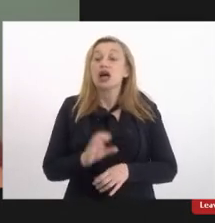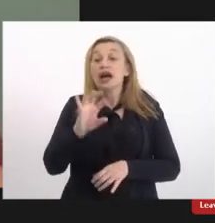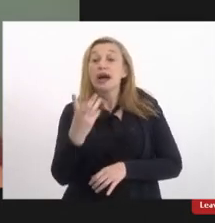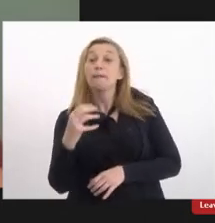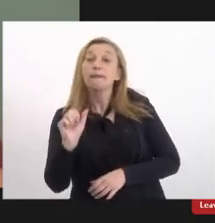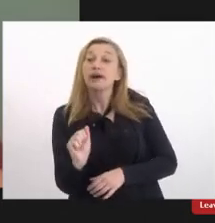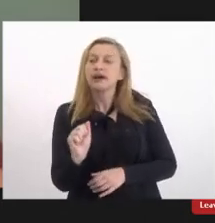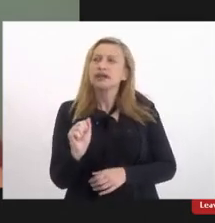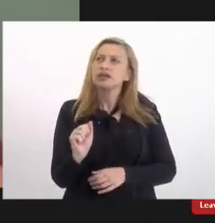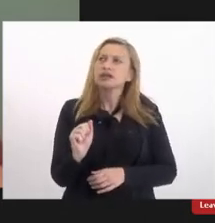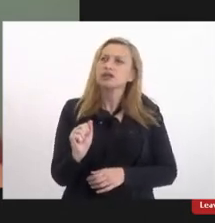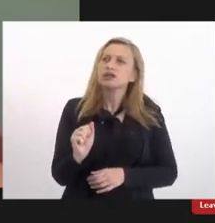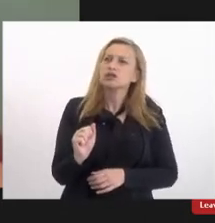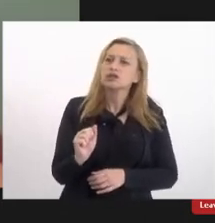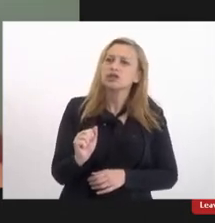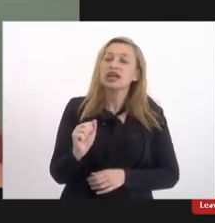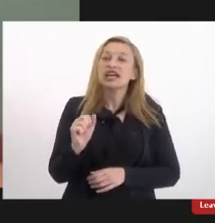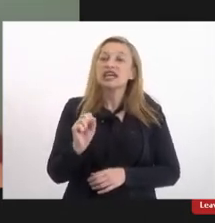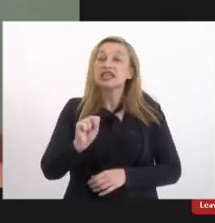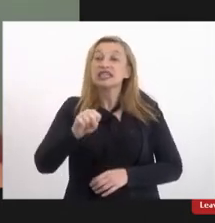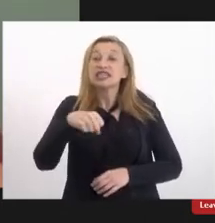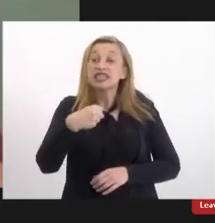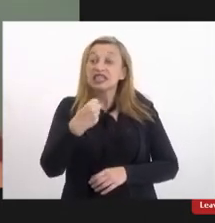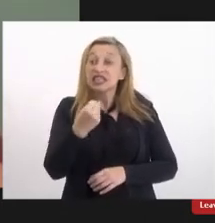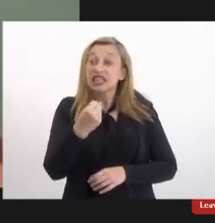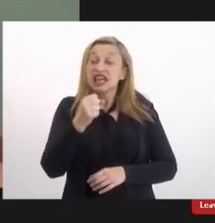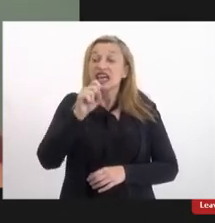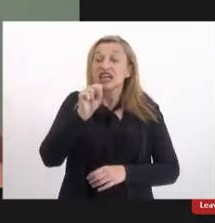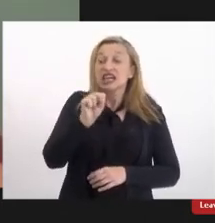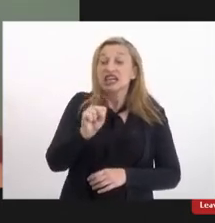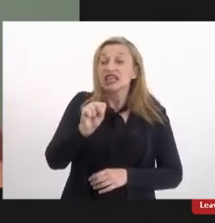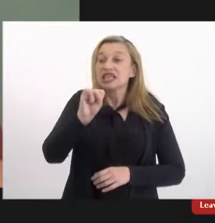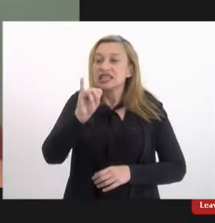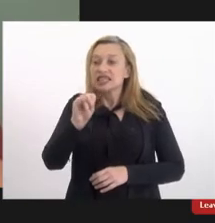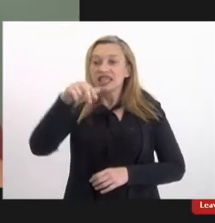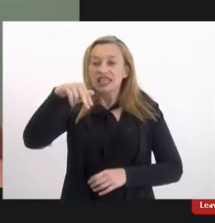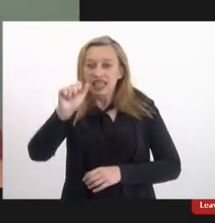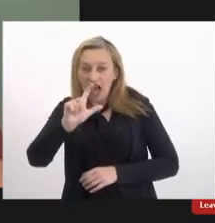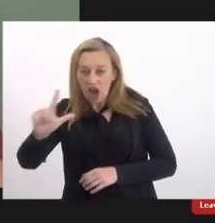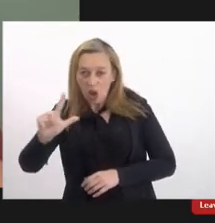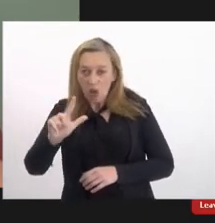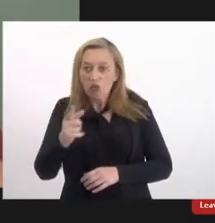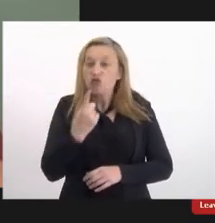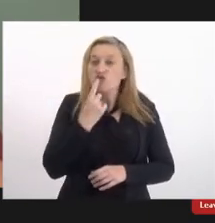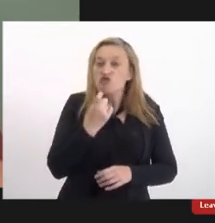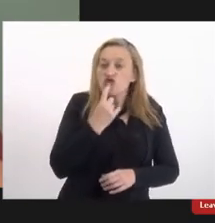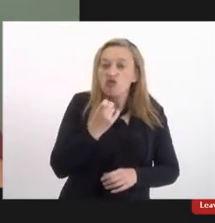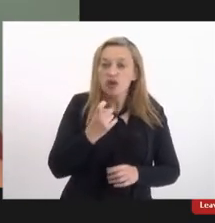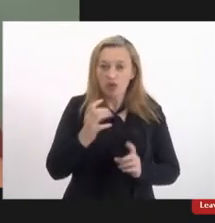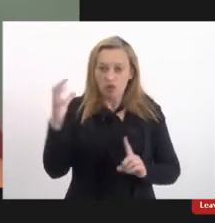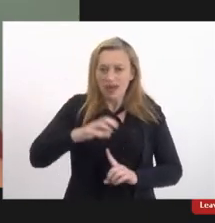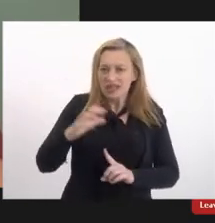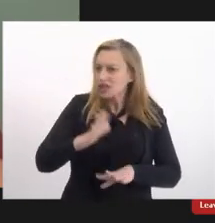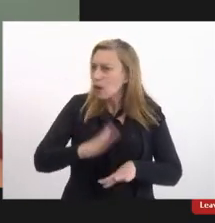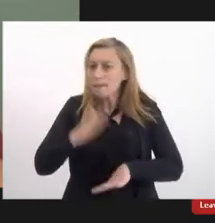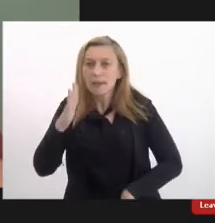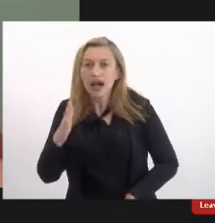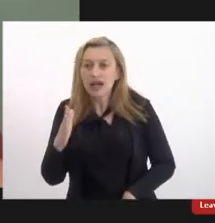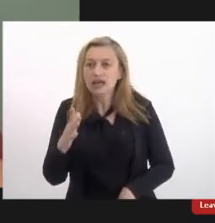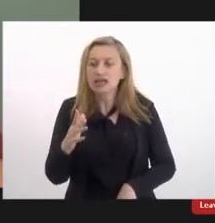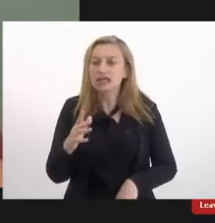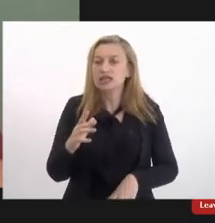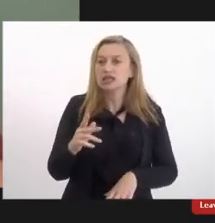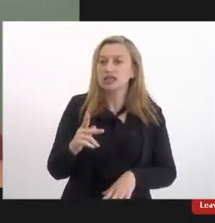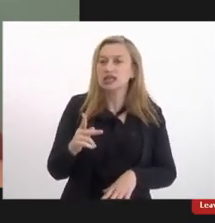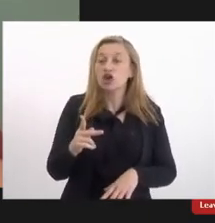campanha acho que chama o sinal vermelho por essa campanha a opressão muito maior o agressor no